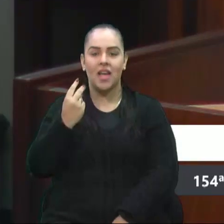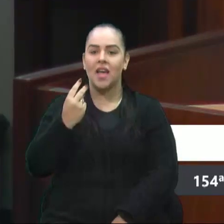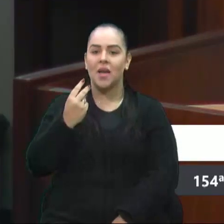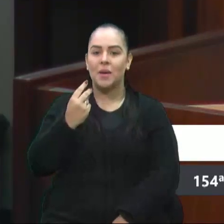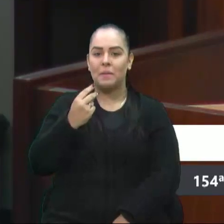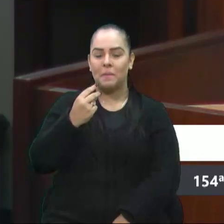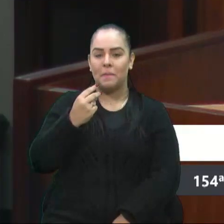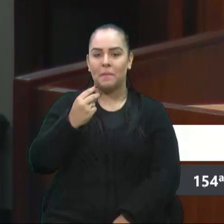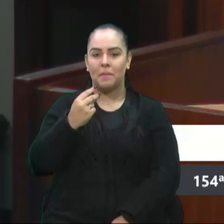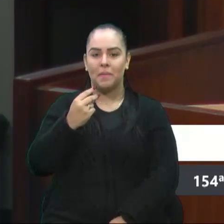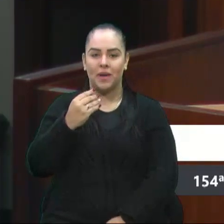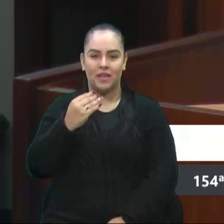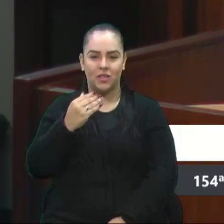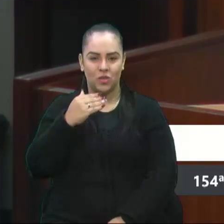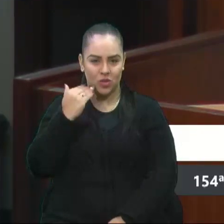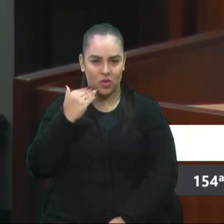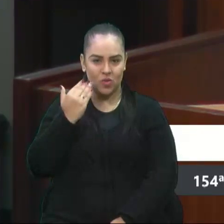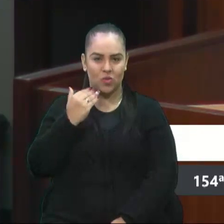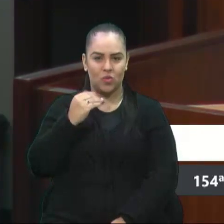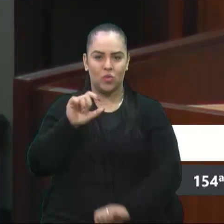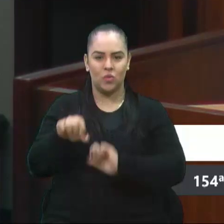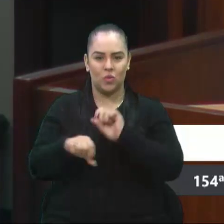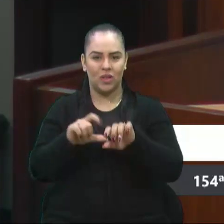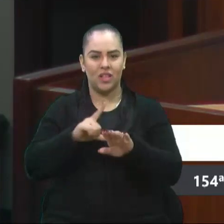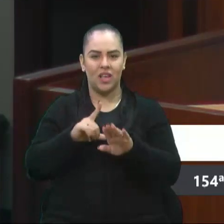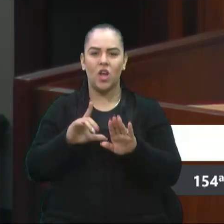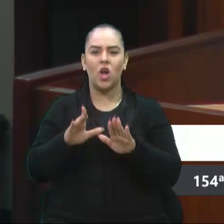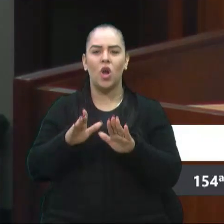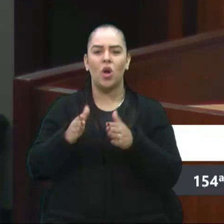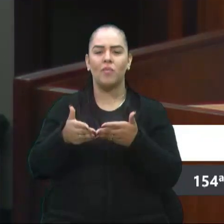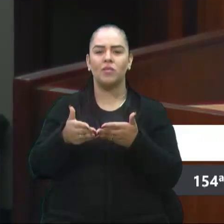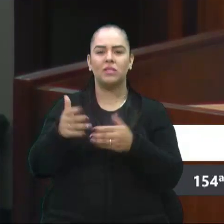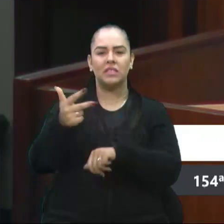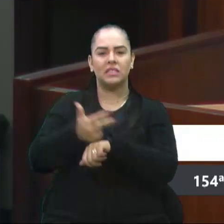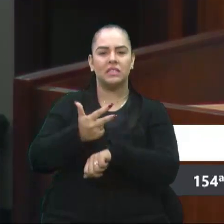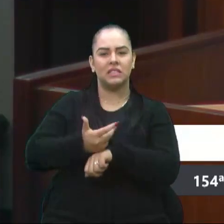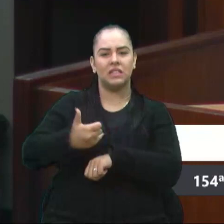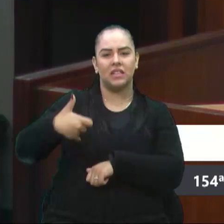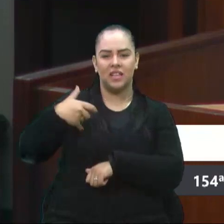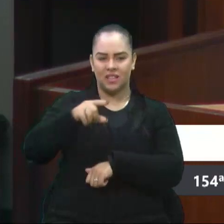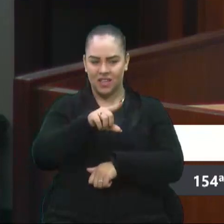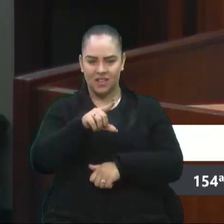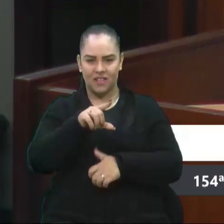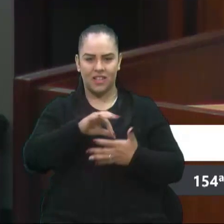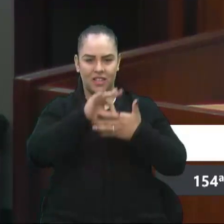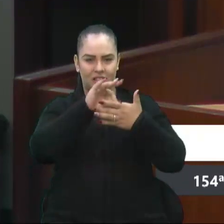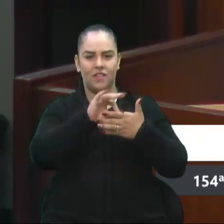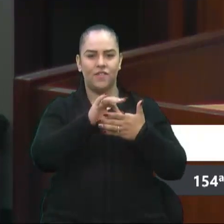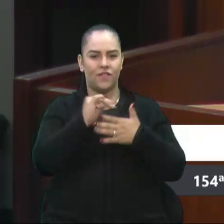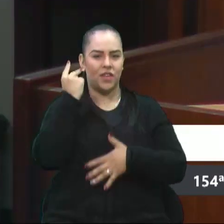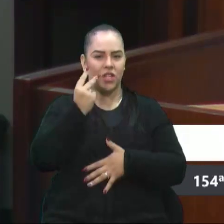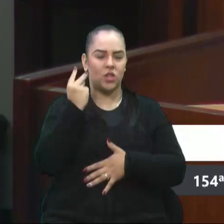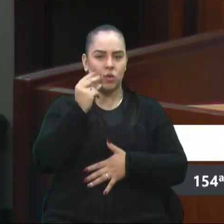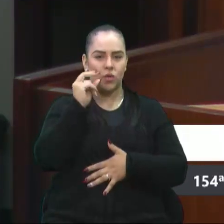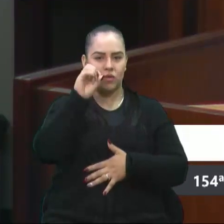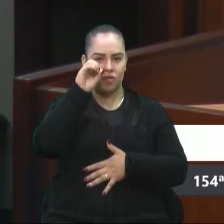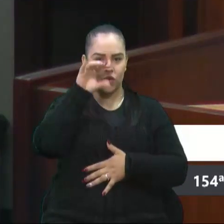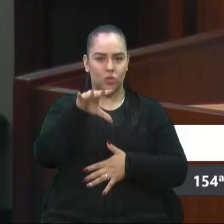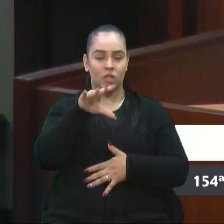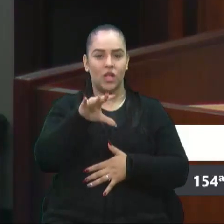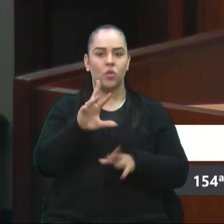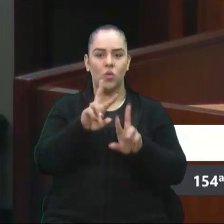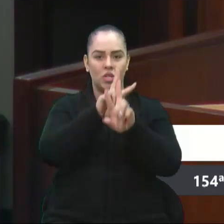questão do conselho do IDO, uma reunião liderada pelo vereador Fiuza, sobre a questão do condica.